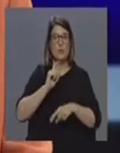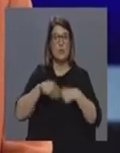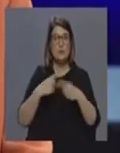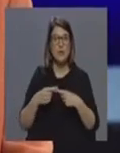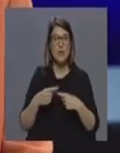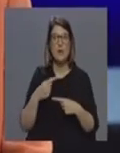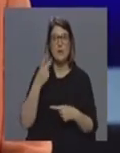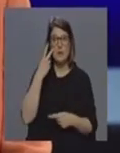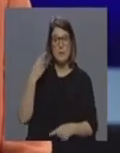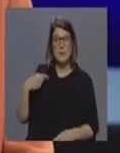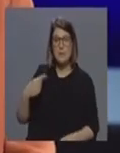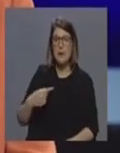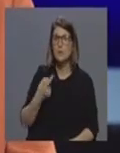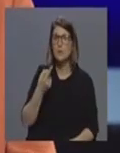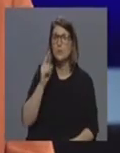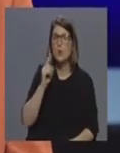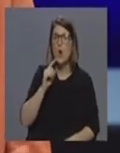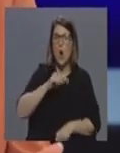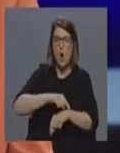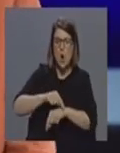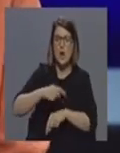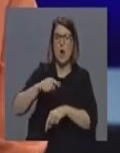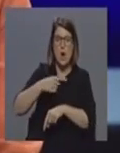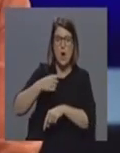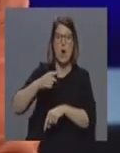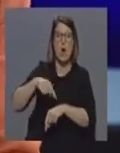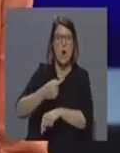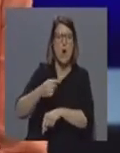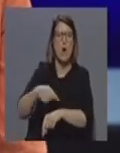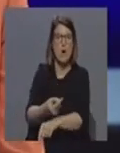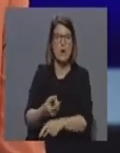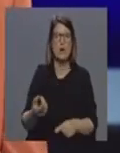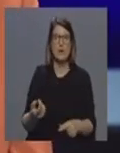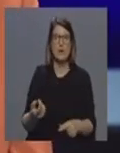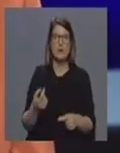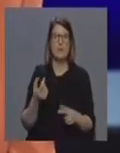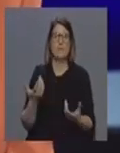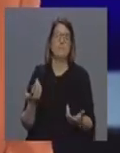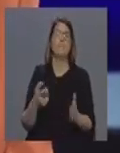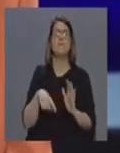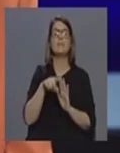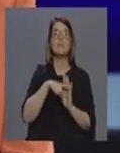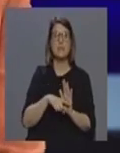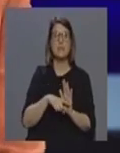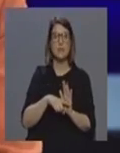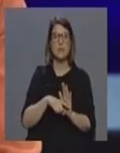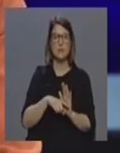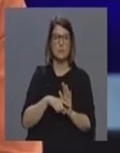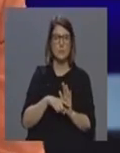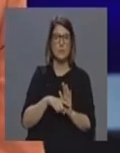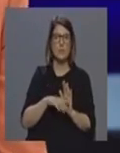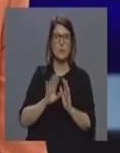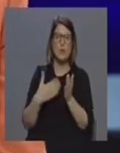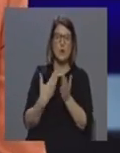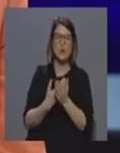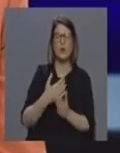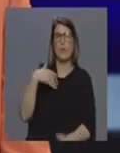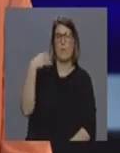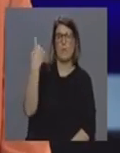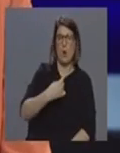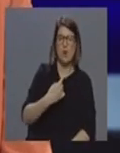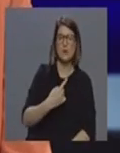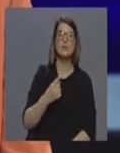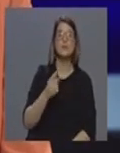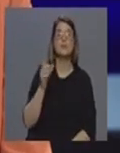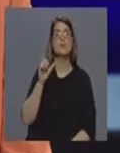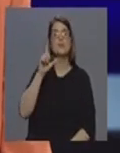é dia a dia, é hora a hora. Portanto, não só as medidas que nos são propostas ou impostas, como também a